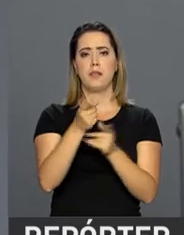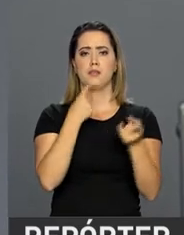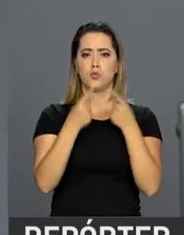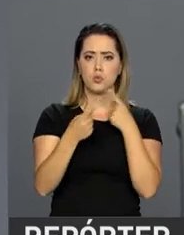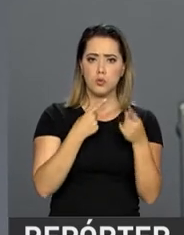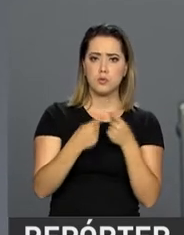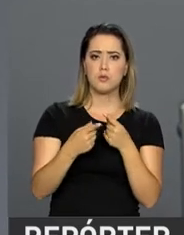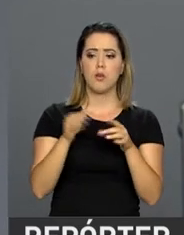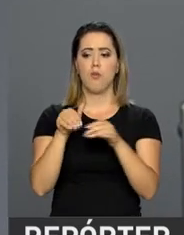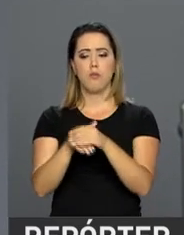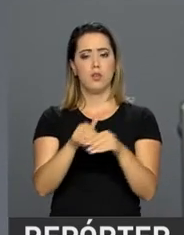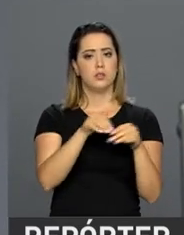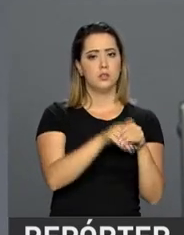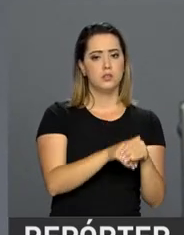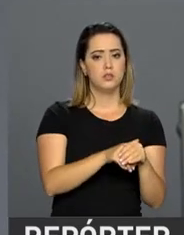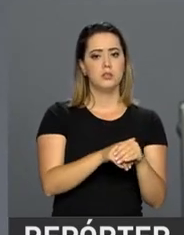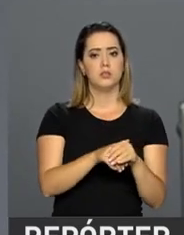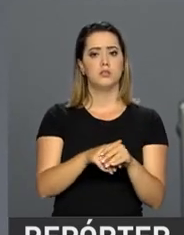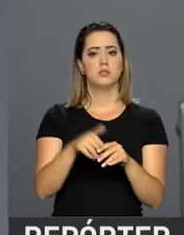votação proximamente,